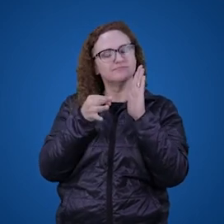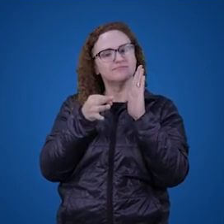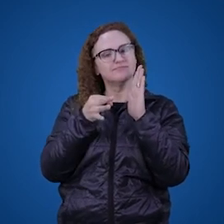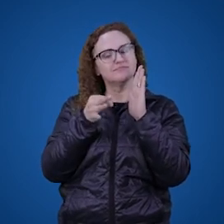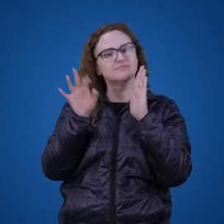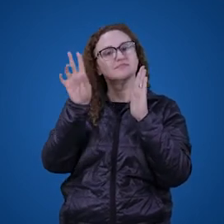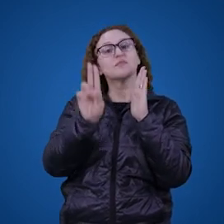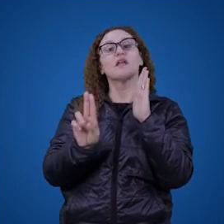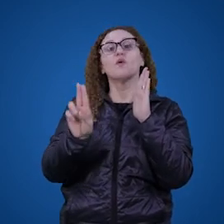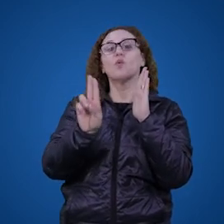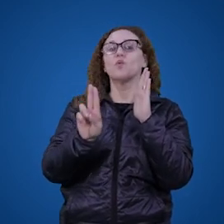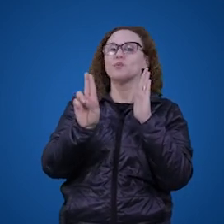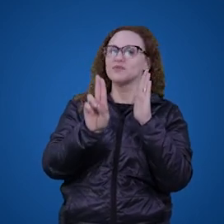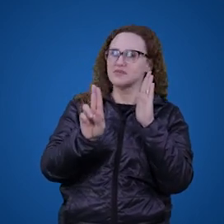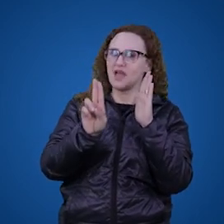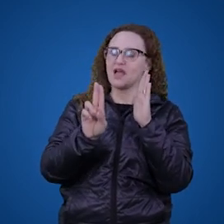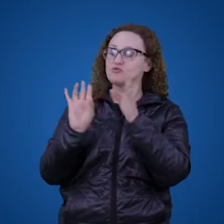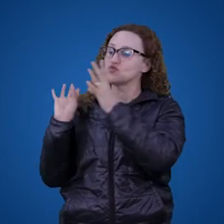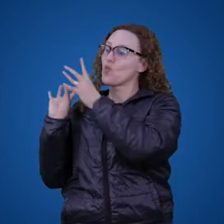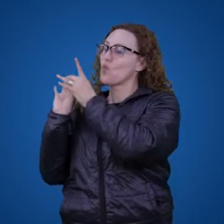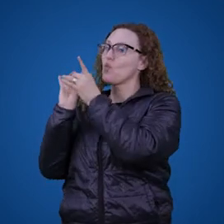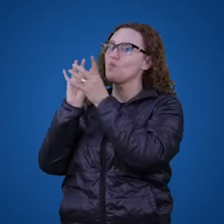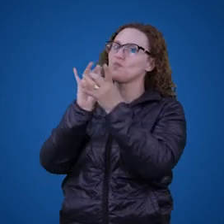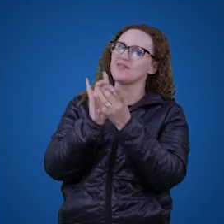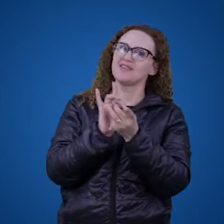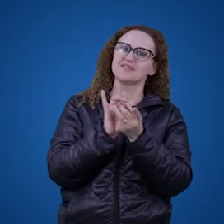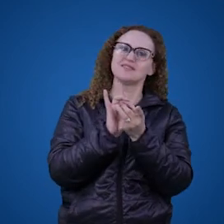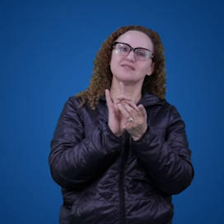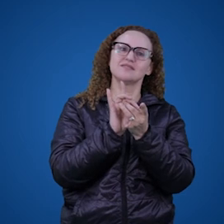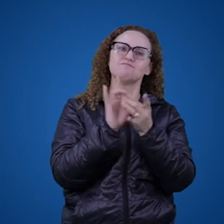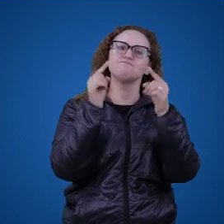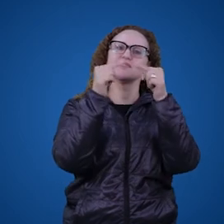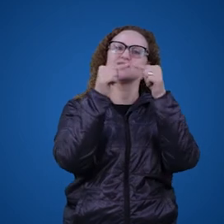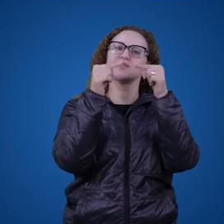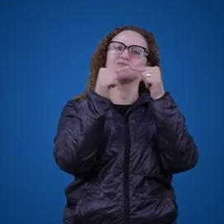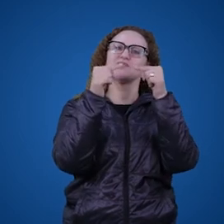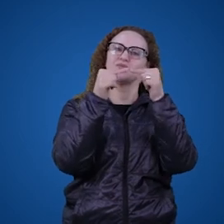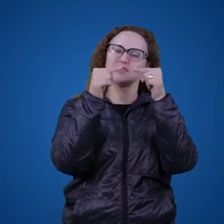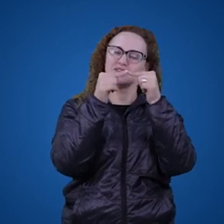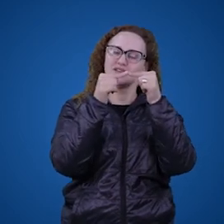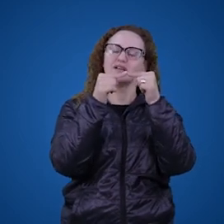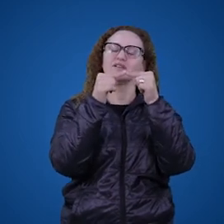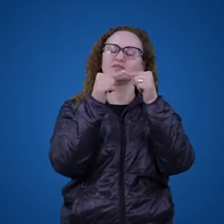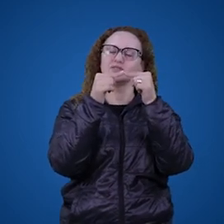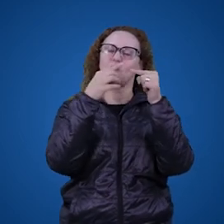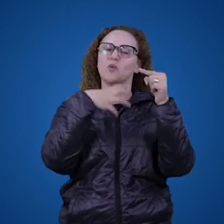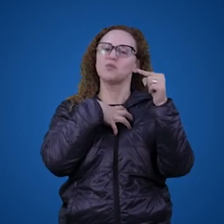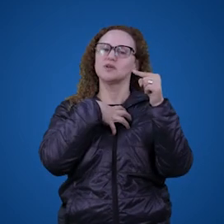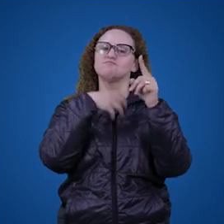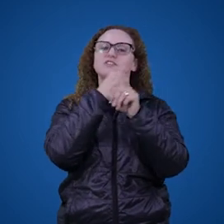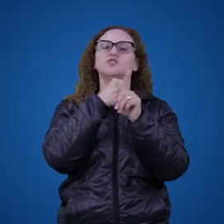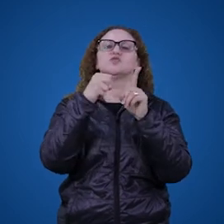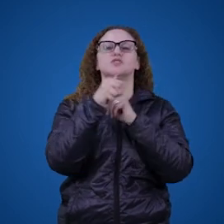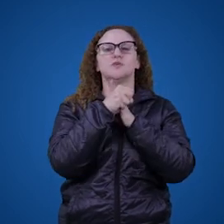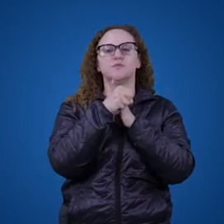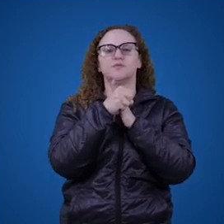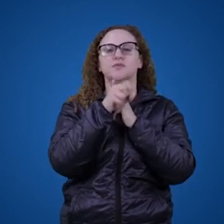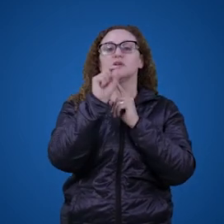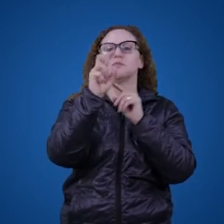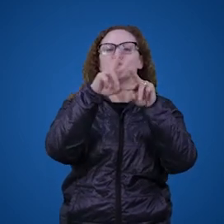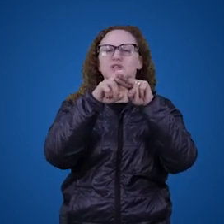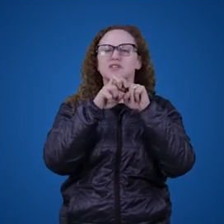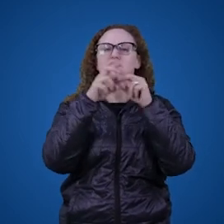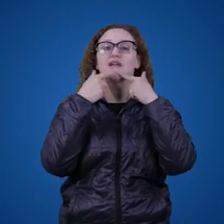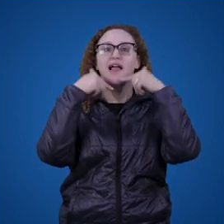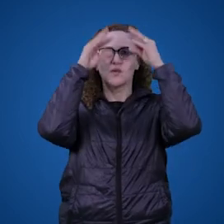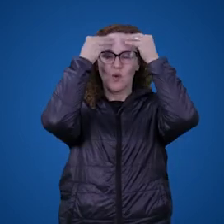usada apropriadamente em seus contextos e atrelando-se a comportamentos sociais. E é por isso que a linguagem